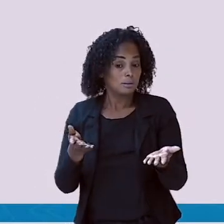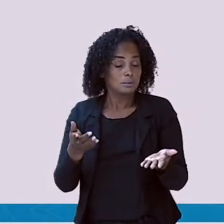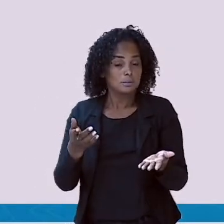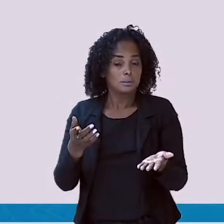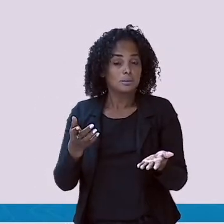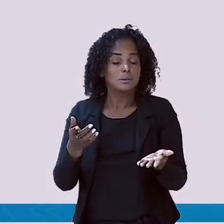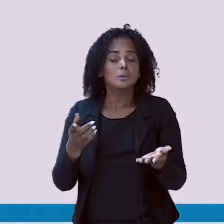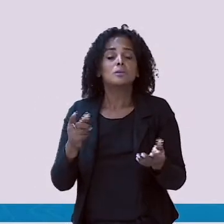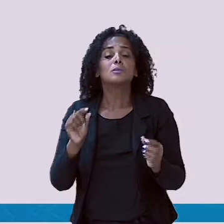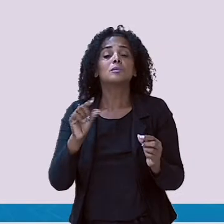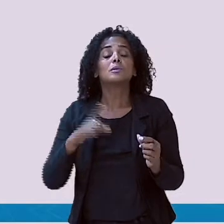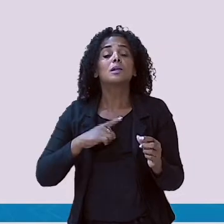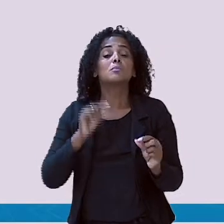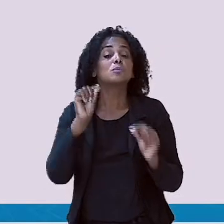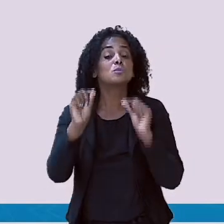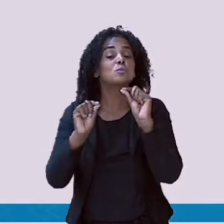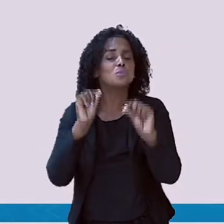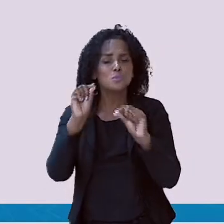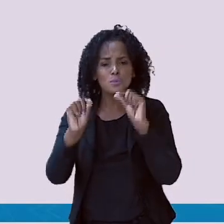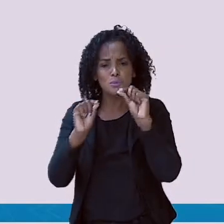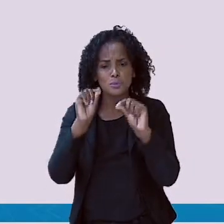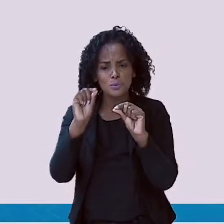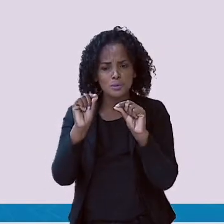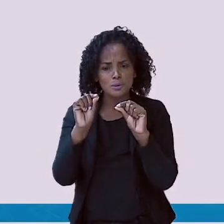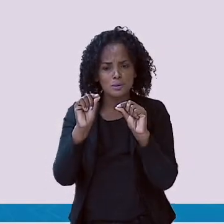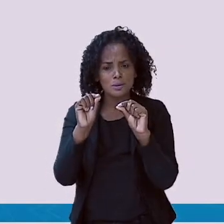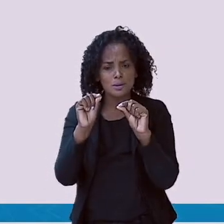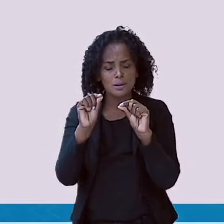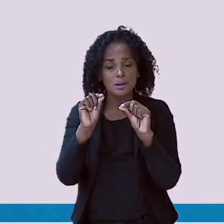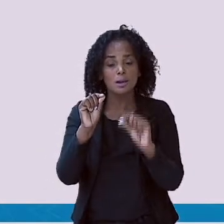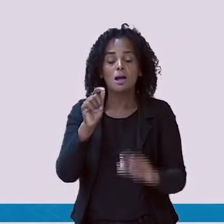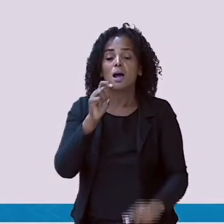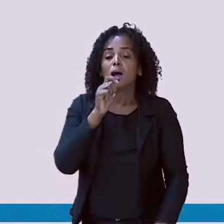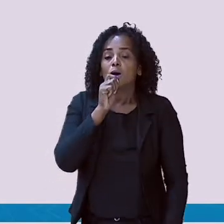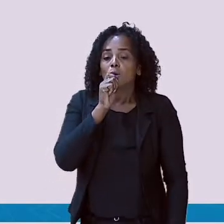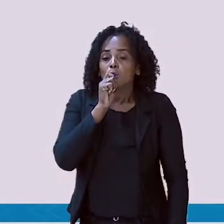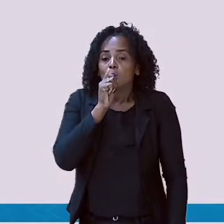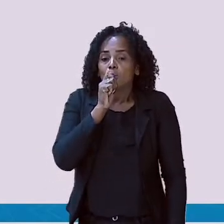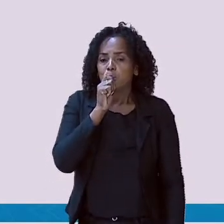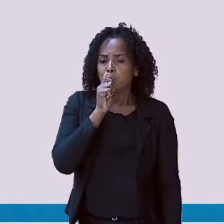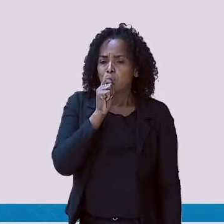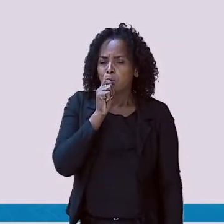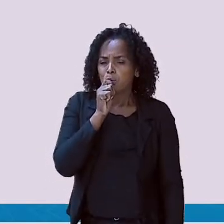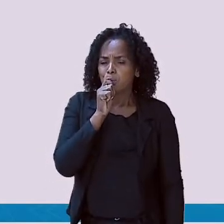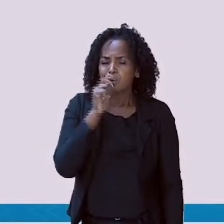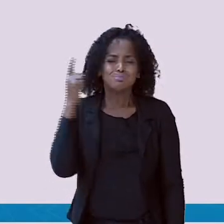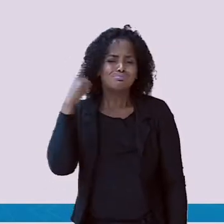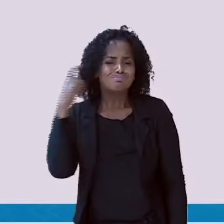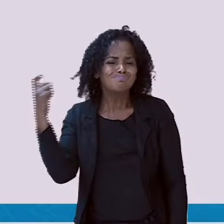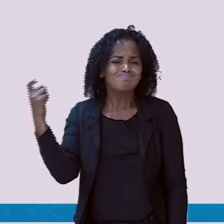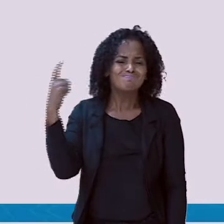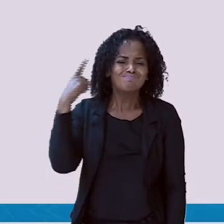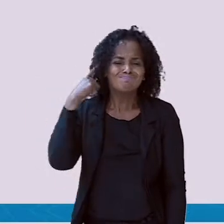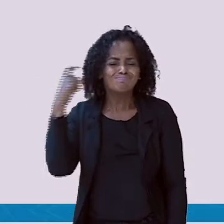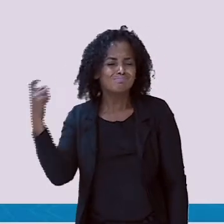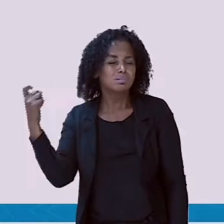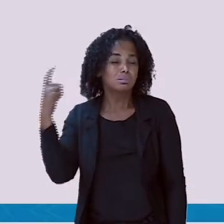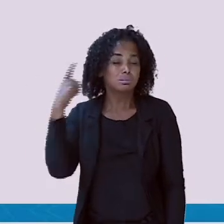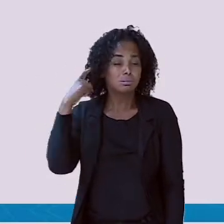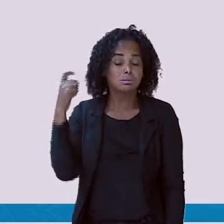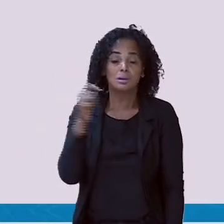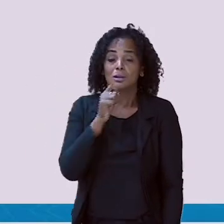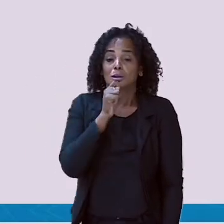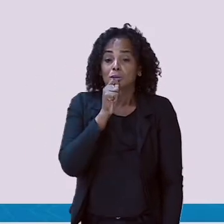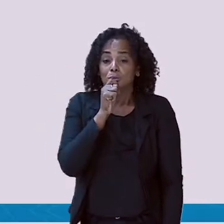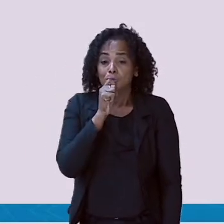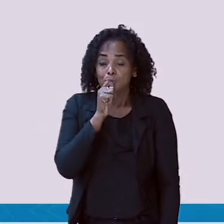apito. Faz muito barulho o apito, não faz? E será que a palavra apito,